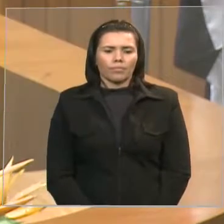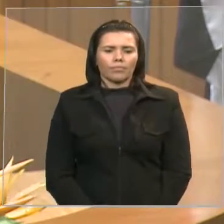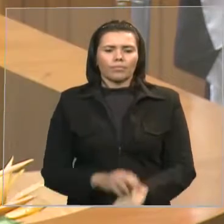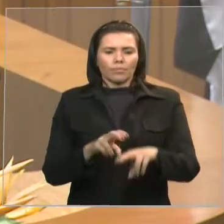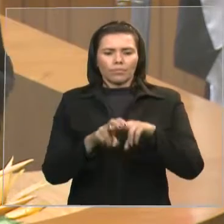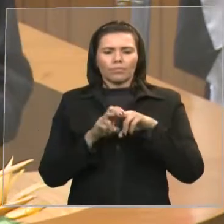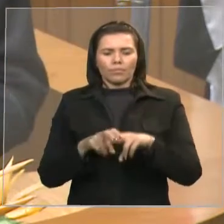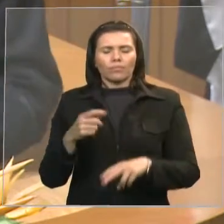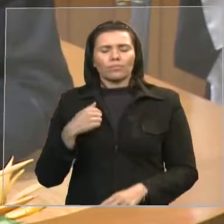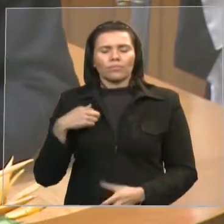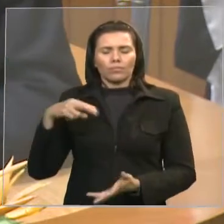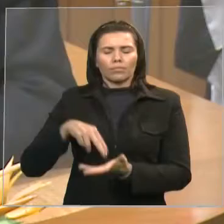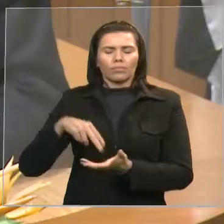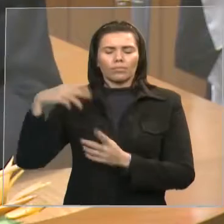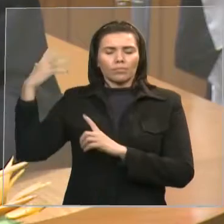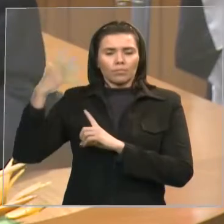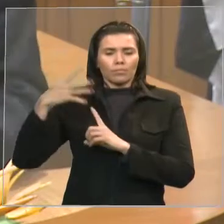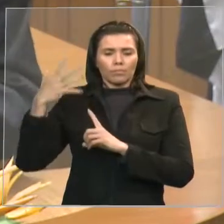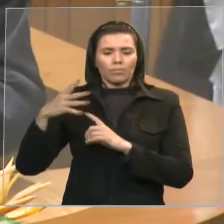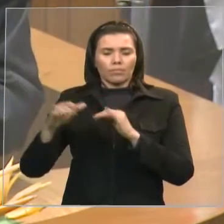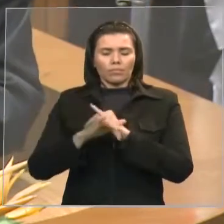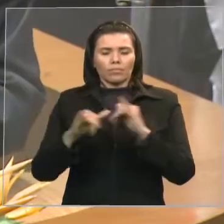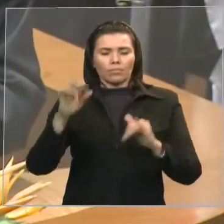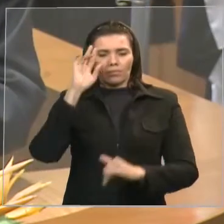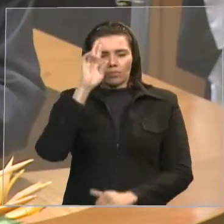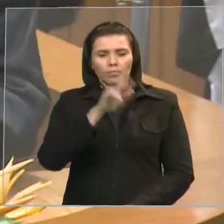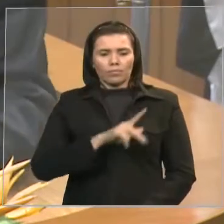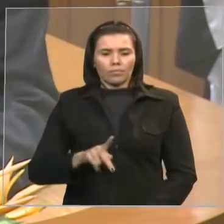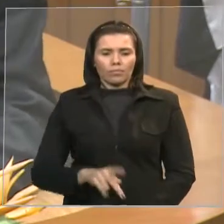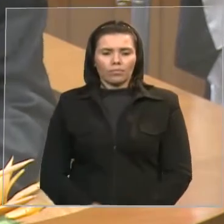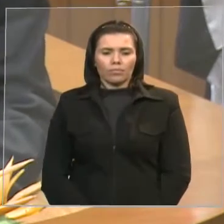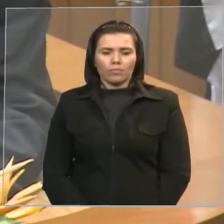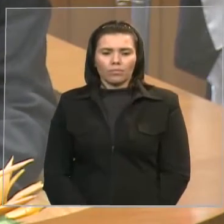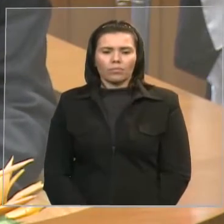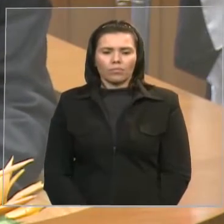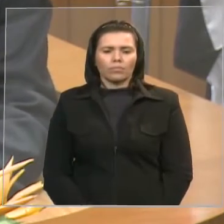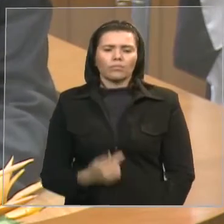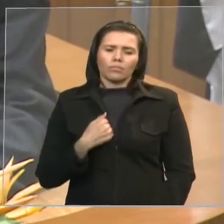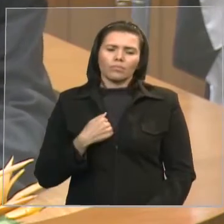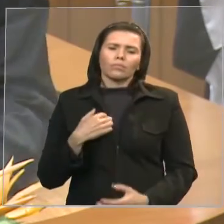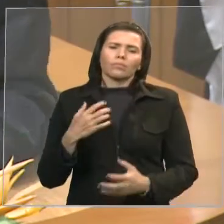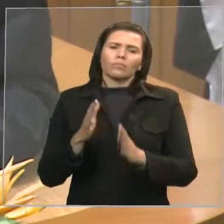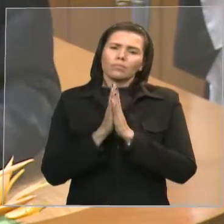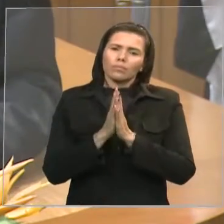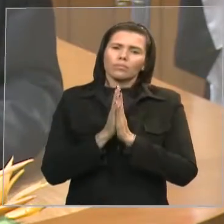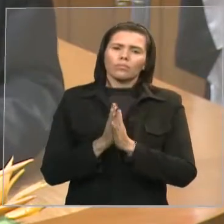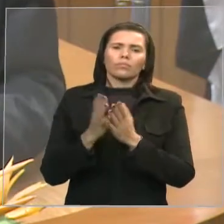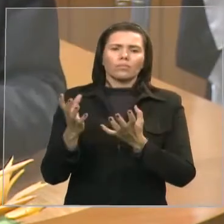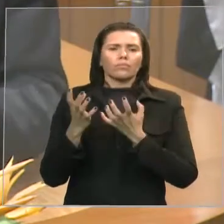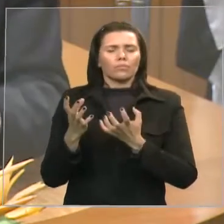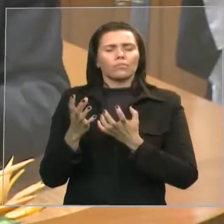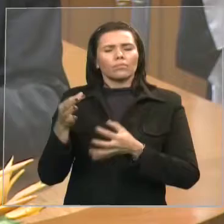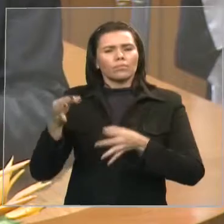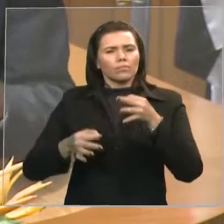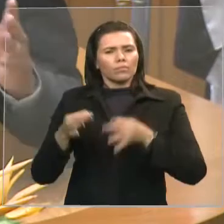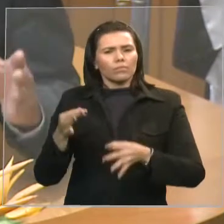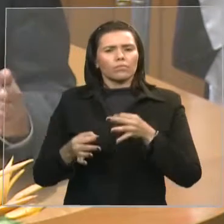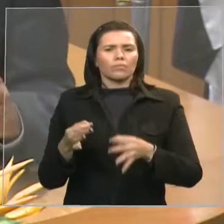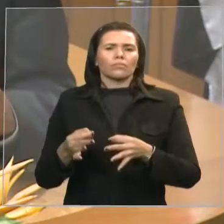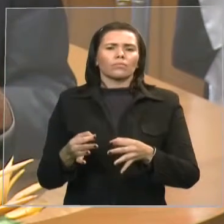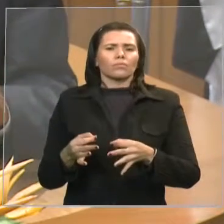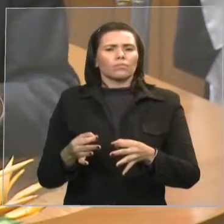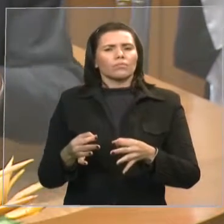uso aqui desta tribuna para que a justiça seja restabelecida porque o prefeito